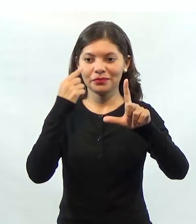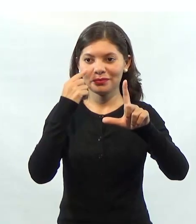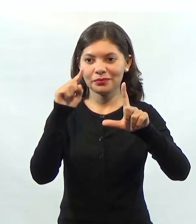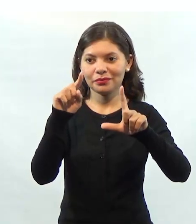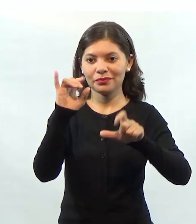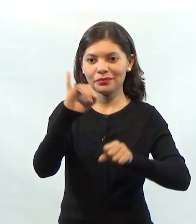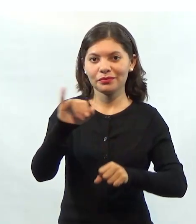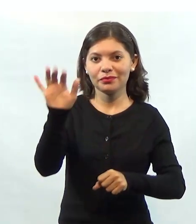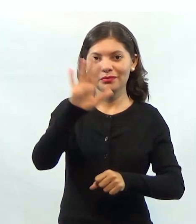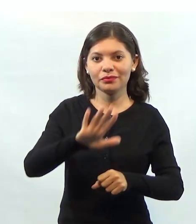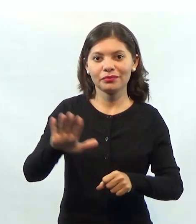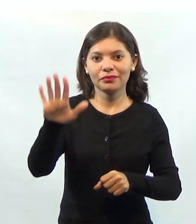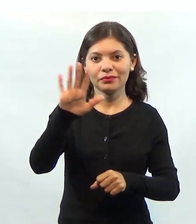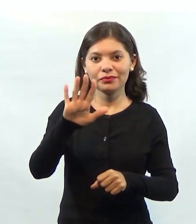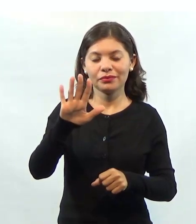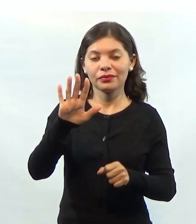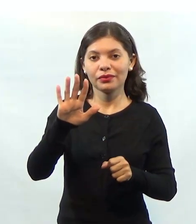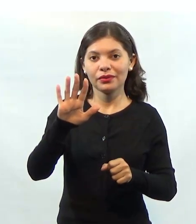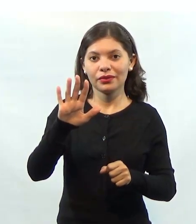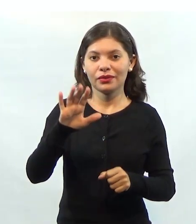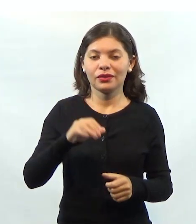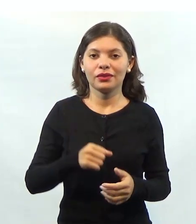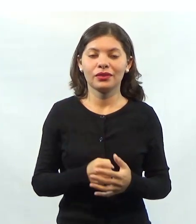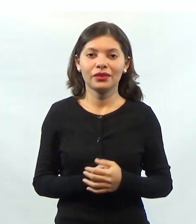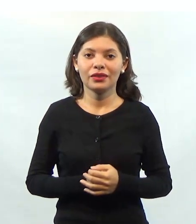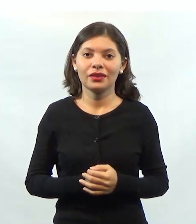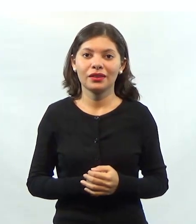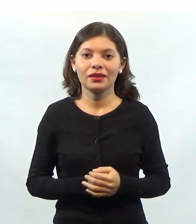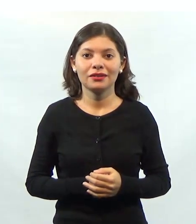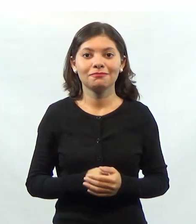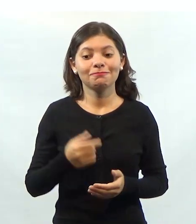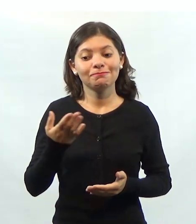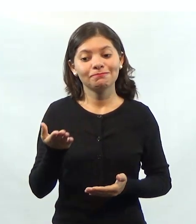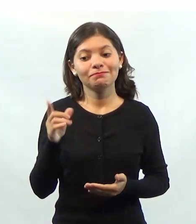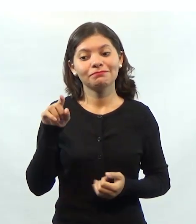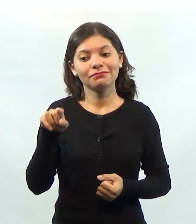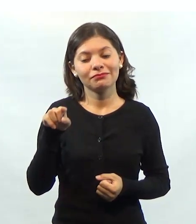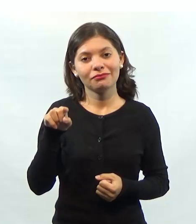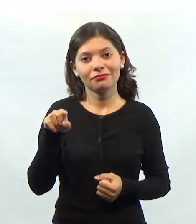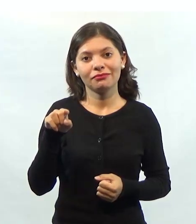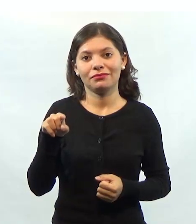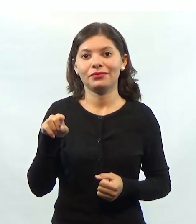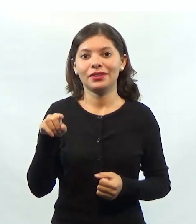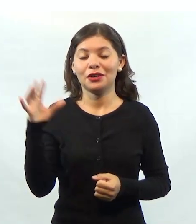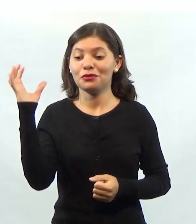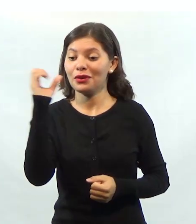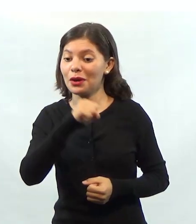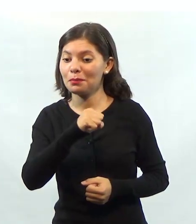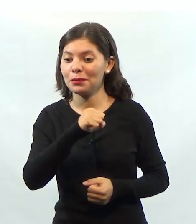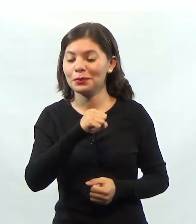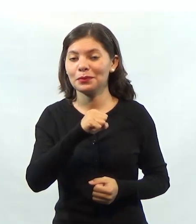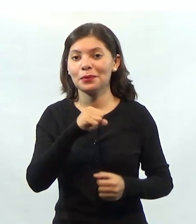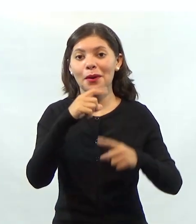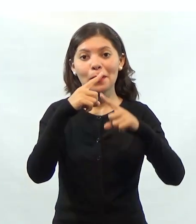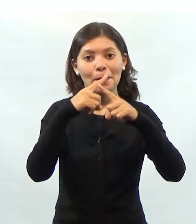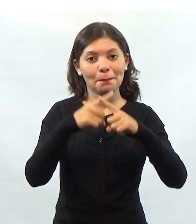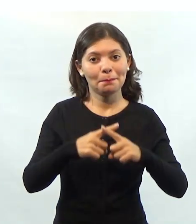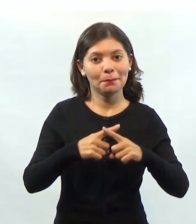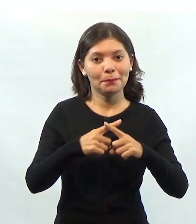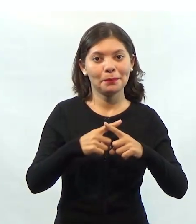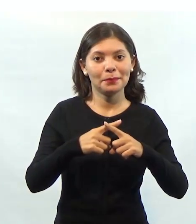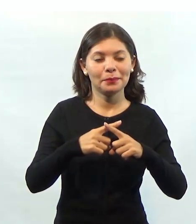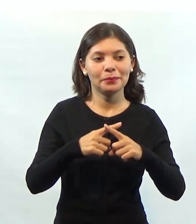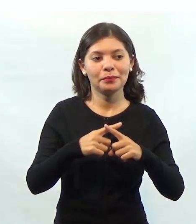eficiente, mas você não foi eficaz. Para isso, nós temos aqui as setinhas do lado, você foi